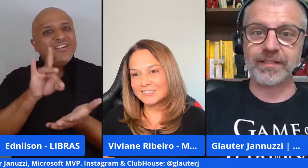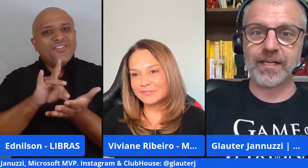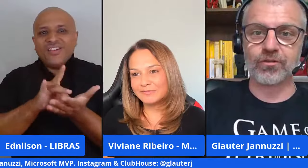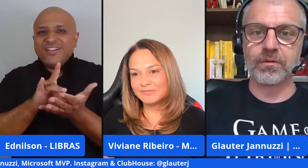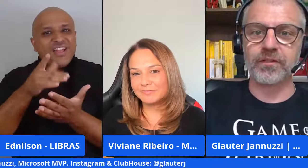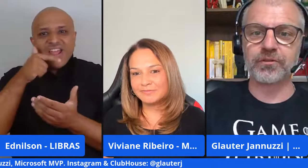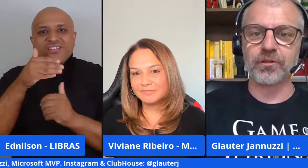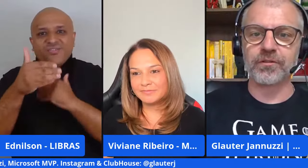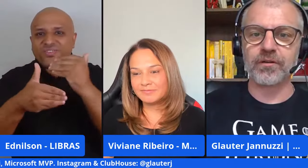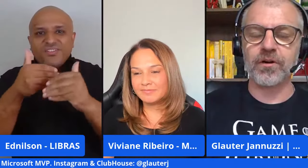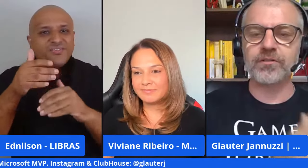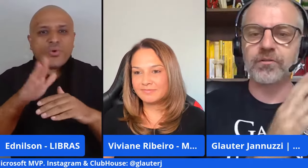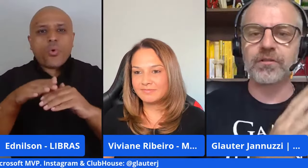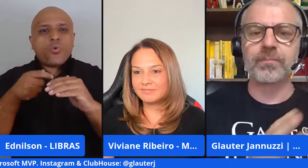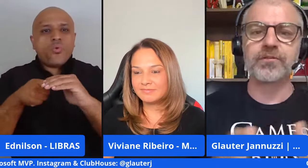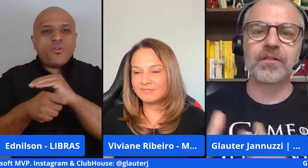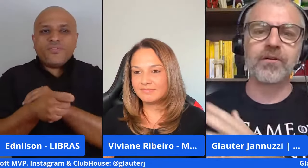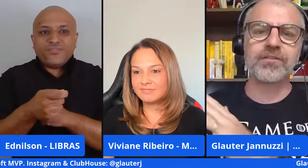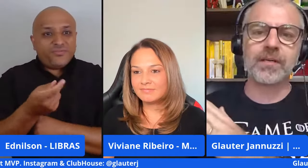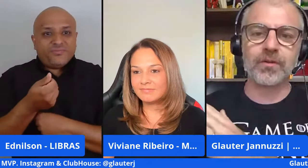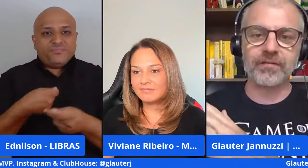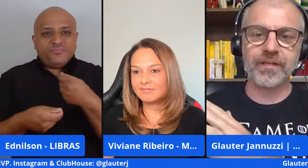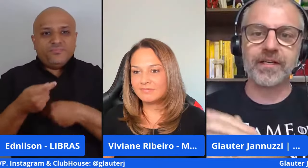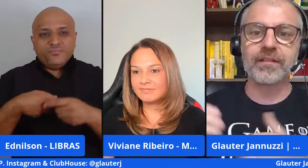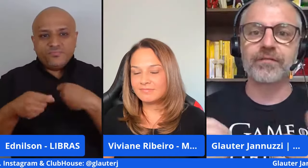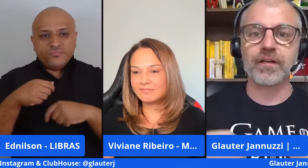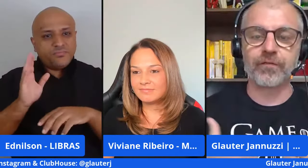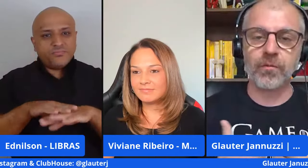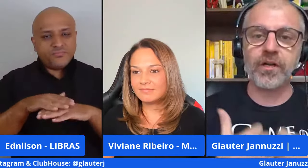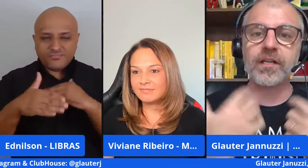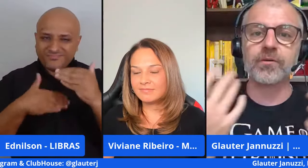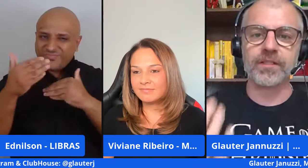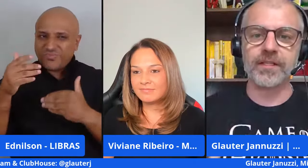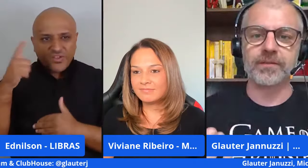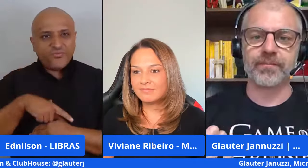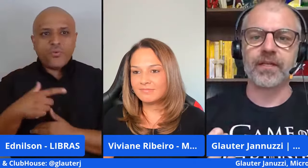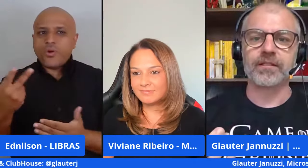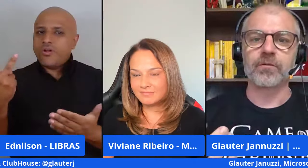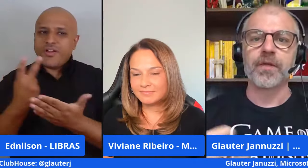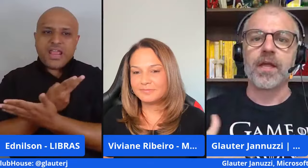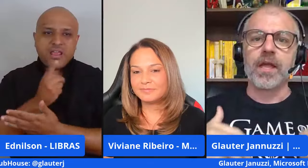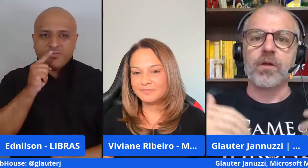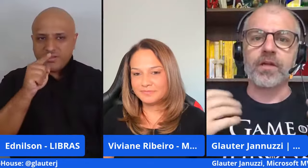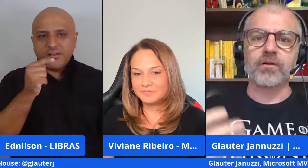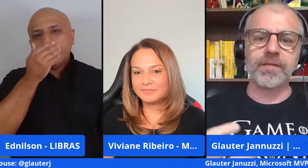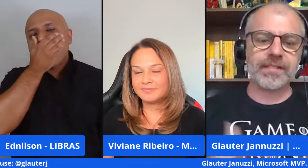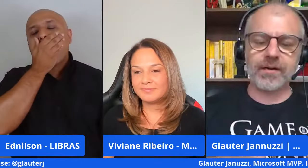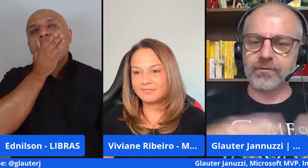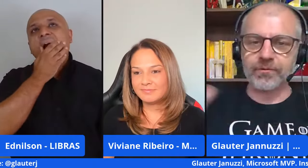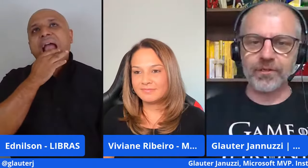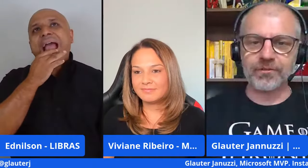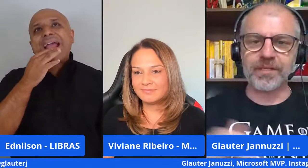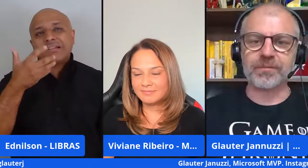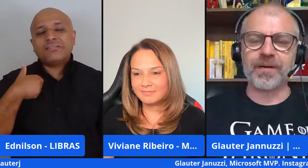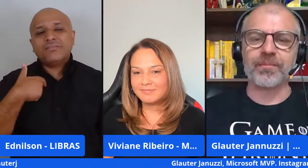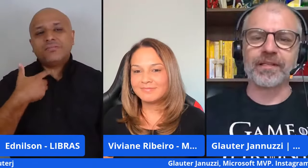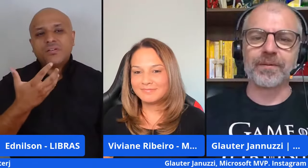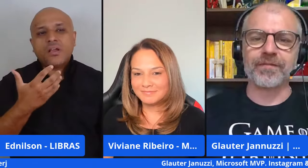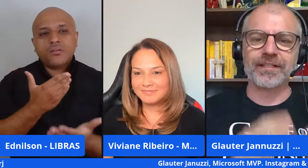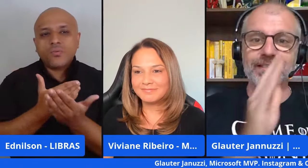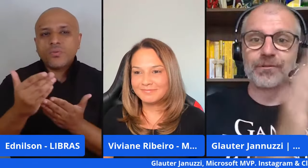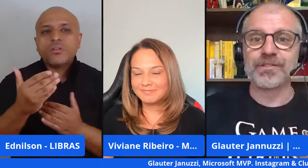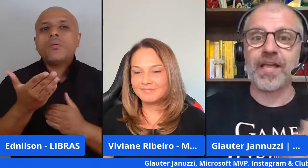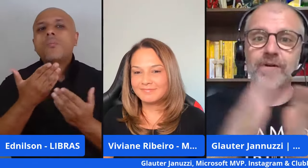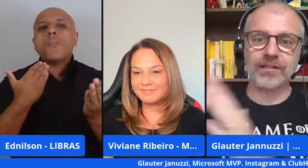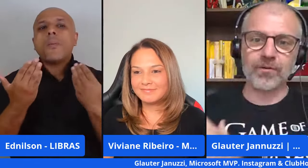não entrando como investidor no negócio e depois o negócio acabou alavancando ele fala que foi o maior erro dele então eu queria começar o nosso bate-papo